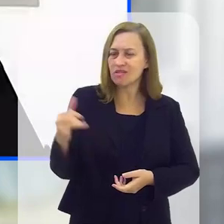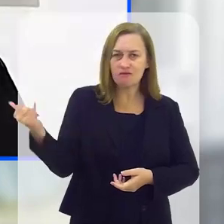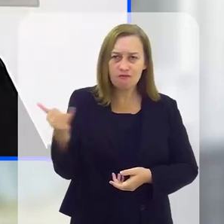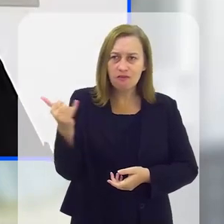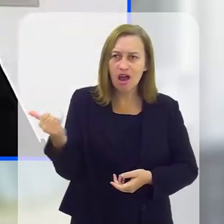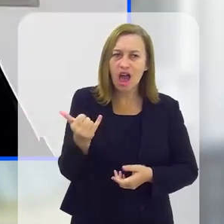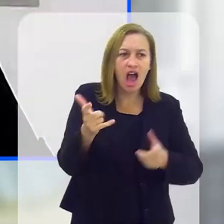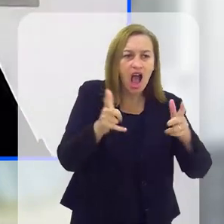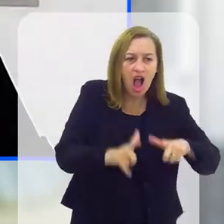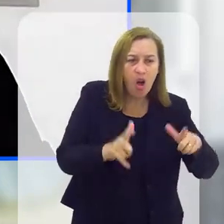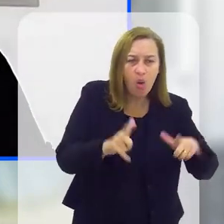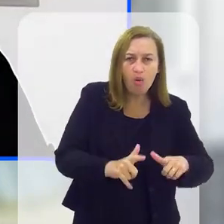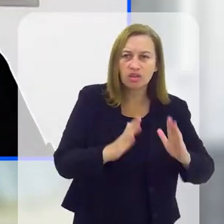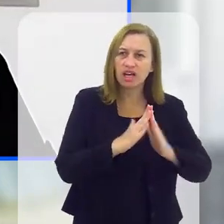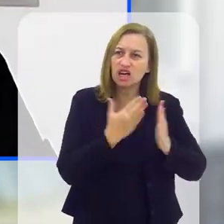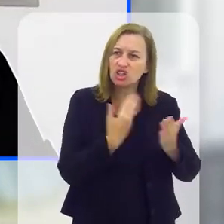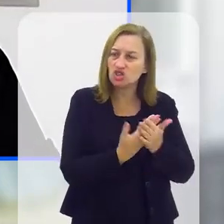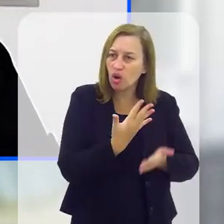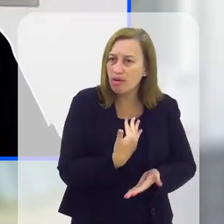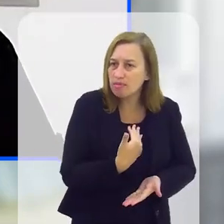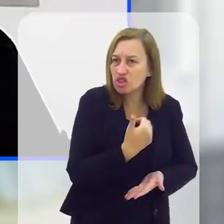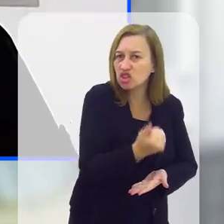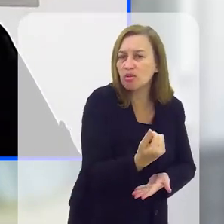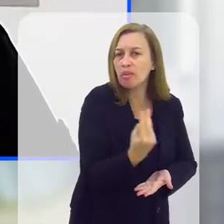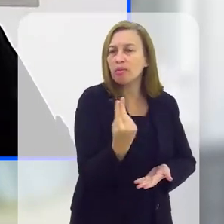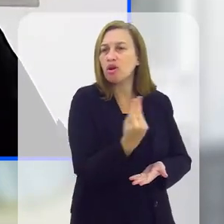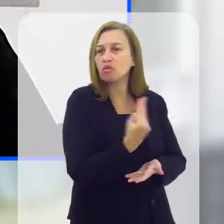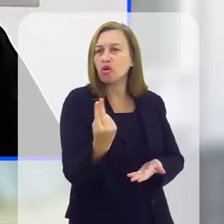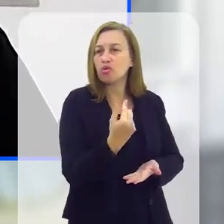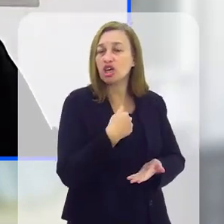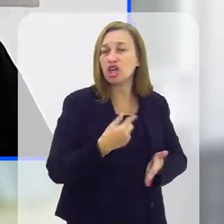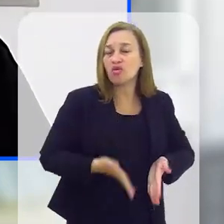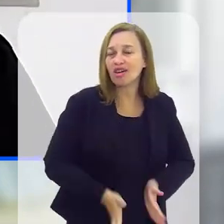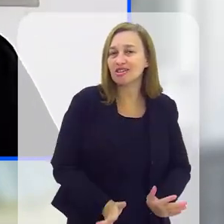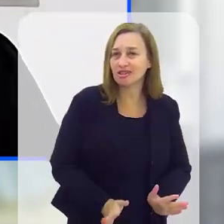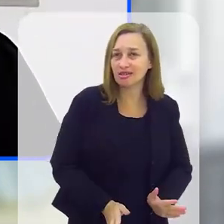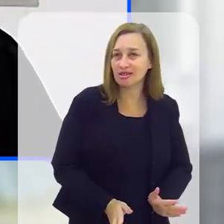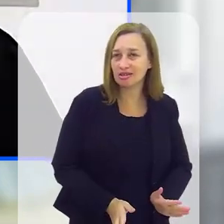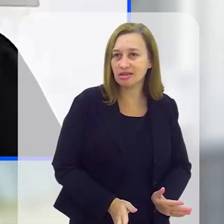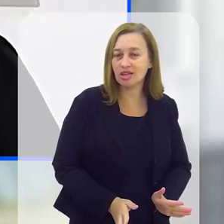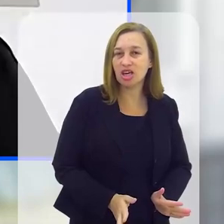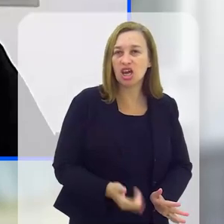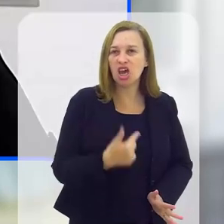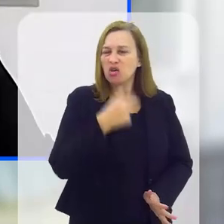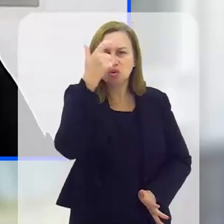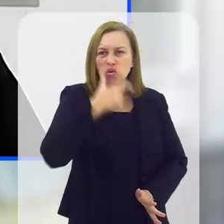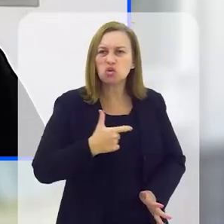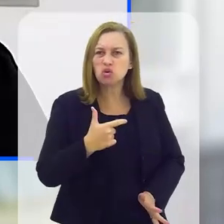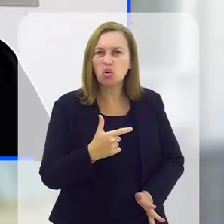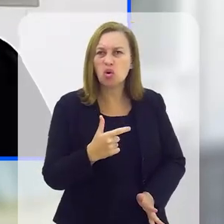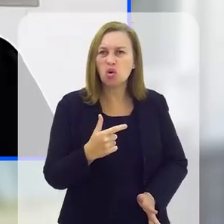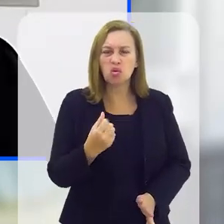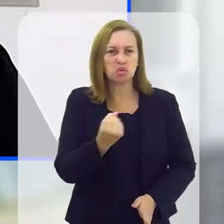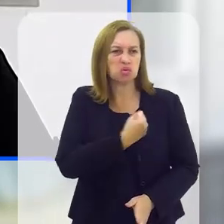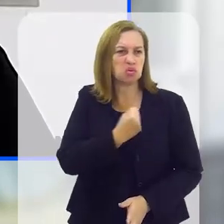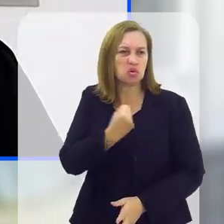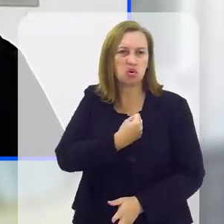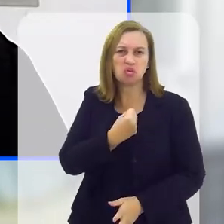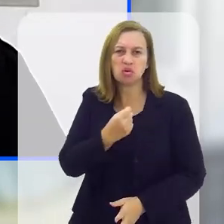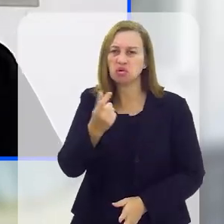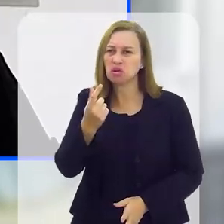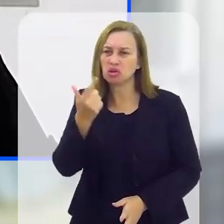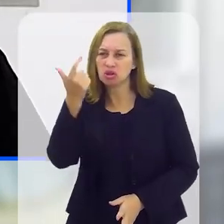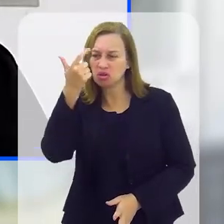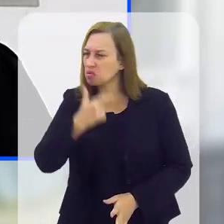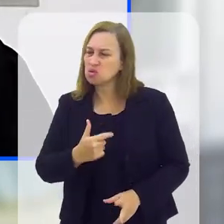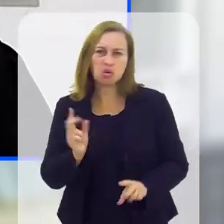é onde a escola me chama pelo nome que eu fui batizado. Eu não sou mais um número, não sou o